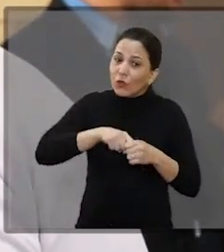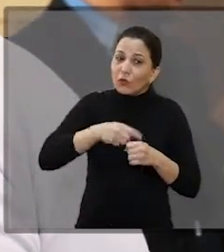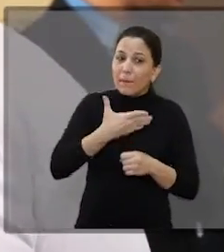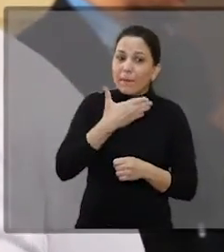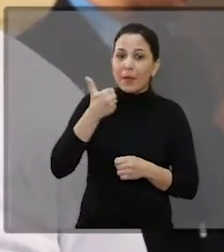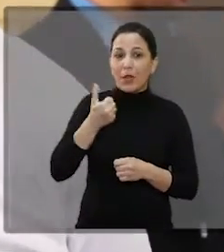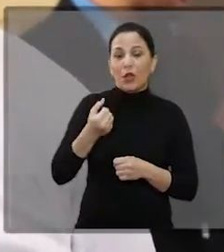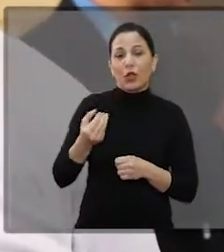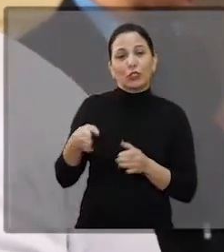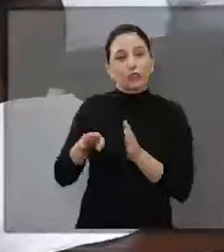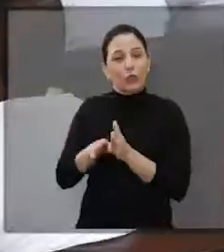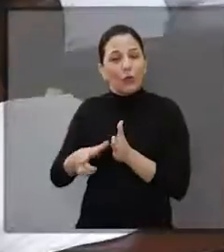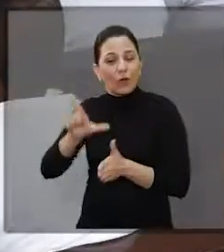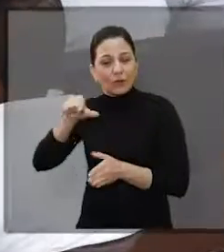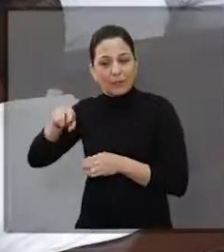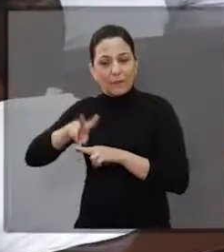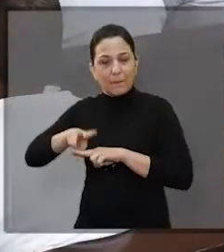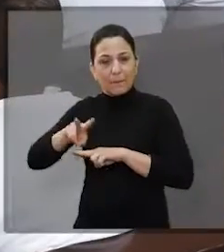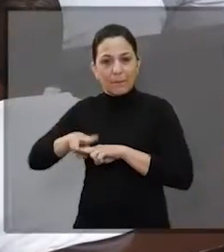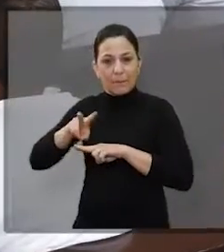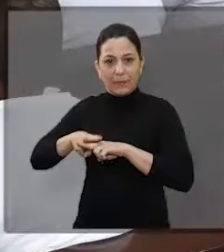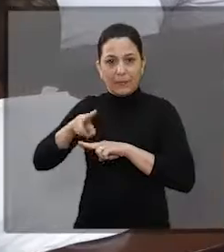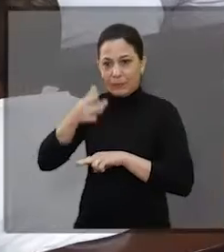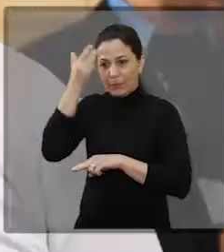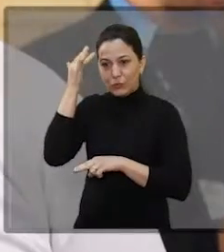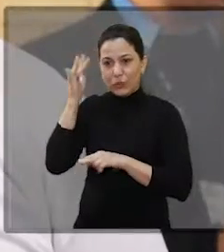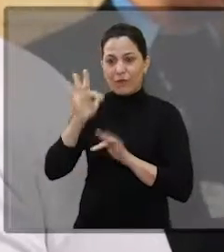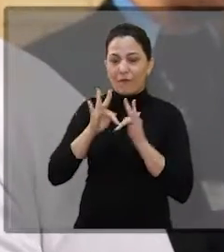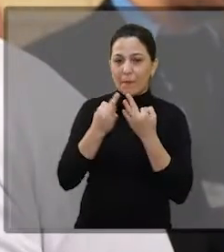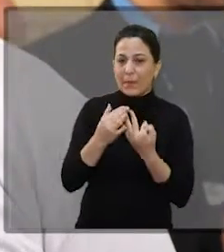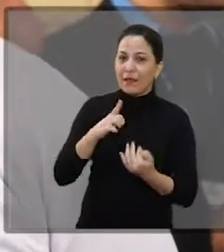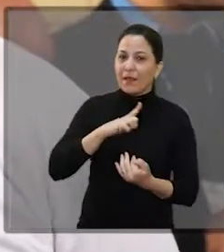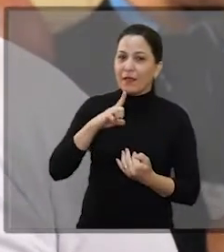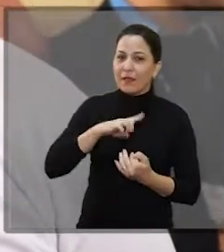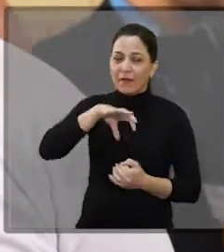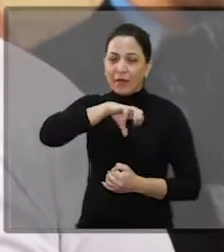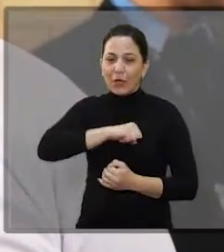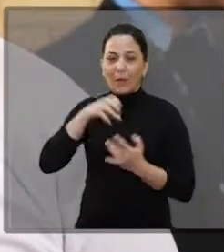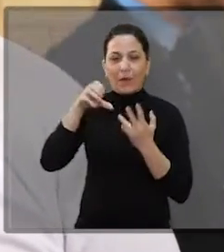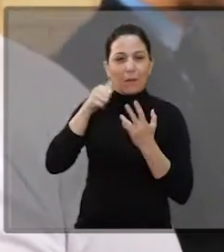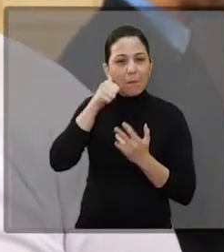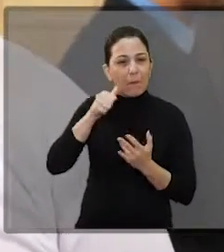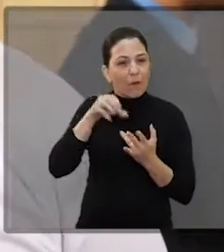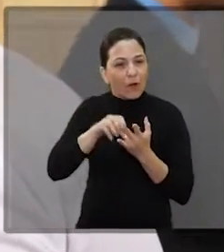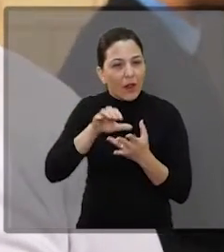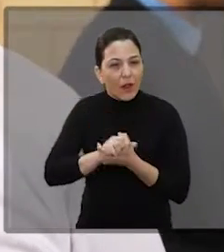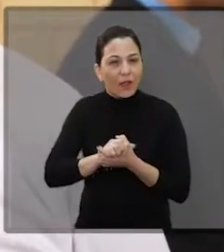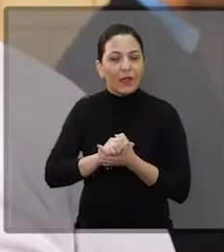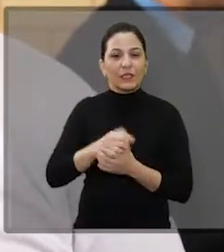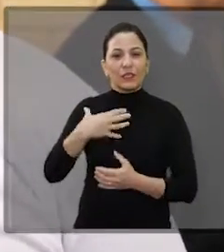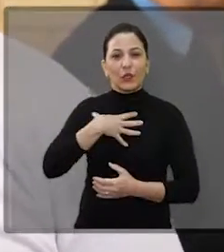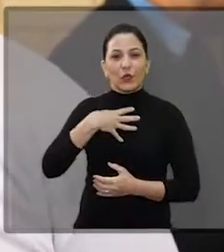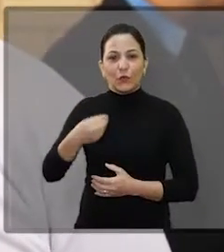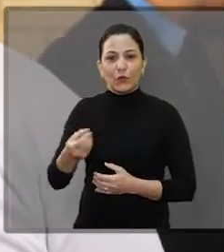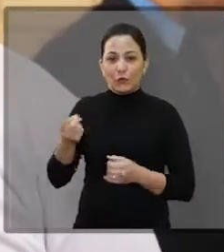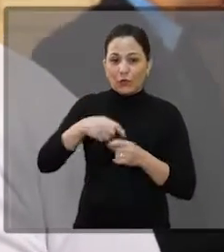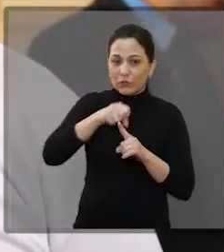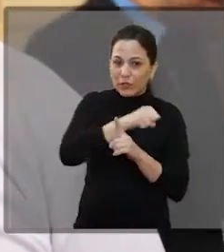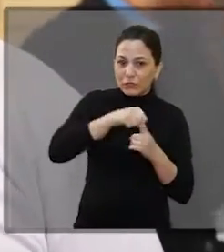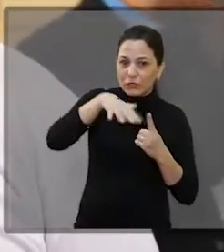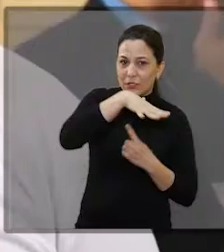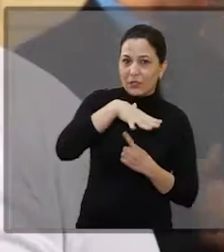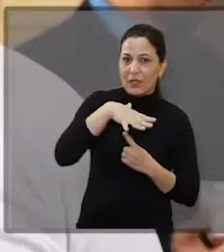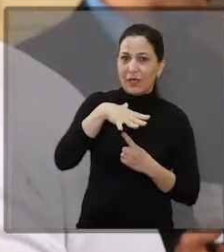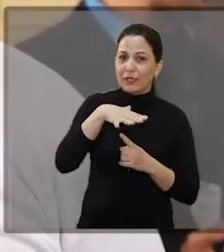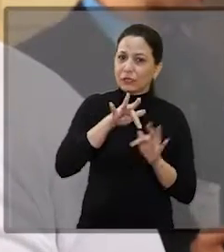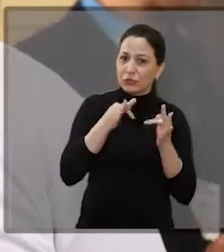fora. Que voltemos então melhor do que nós chegamos aqui. E aqui todo mundo é pai de família, ama sua esposa, ama seus filhos.